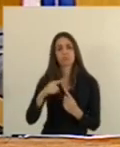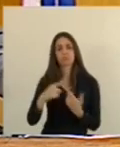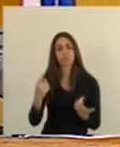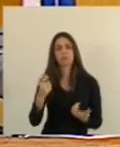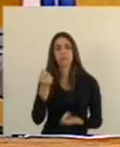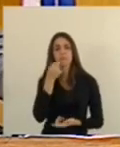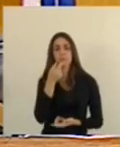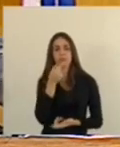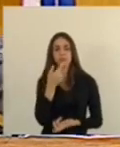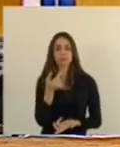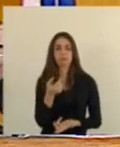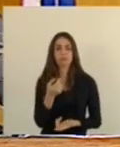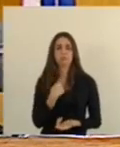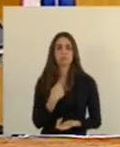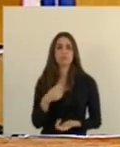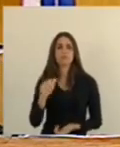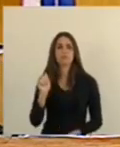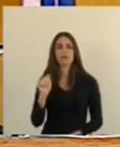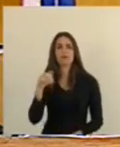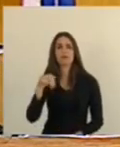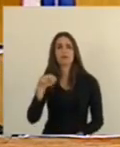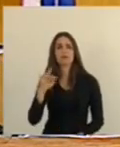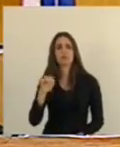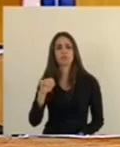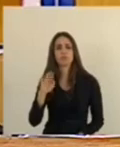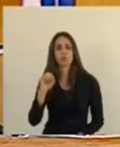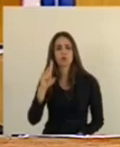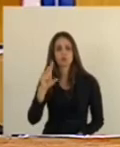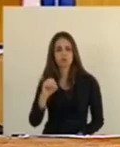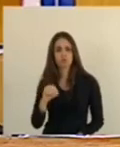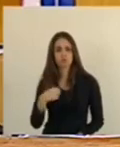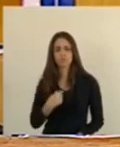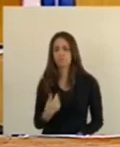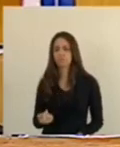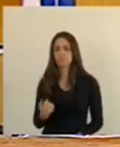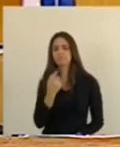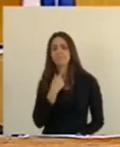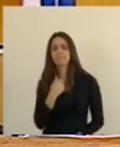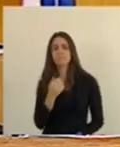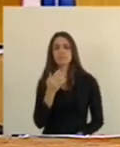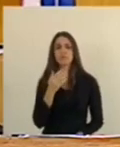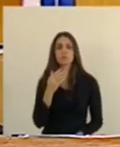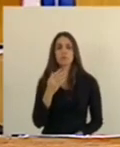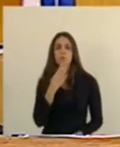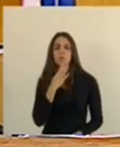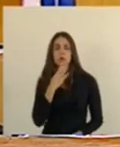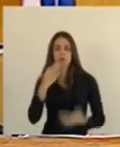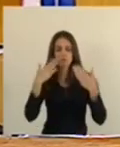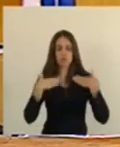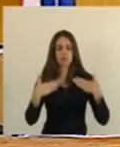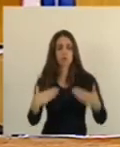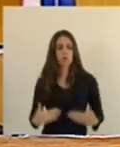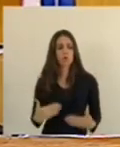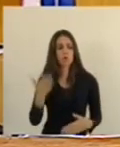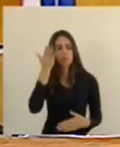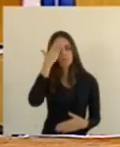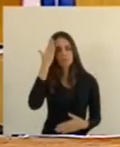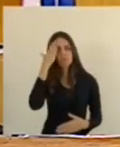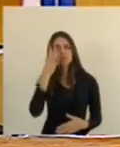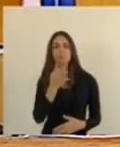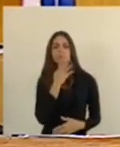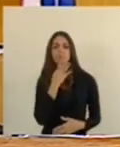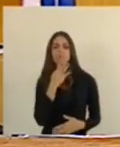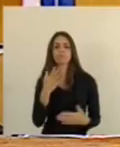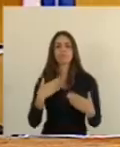Até mesmo Um antibiótico Mesmo que você não seja médico Que você talvez conheça Um pouquinho do seu corpo Né E saiba como é que ele funciona